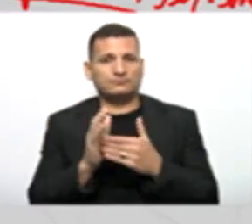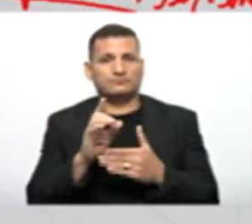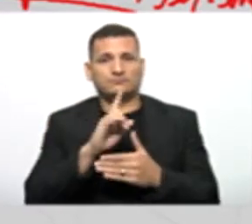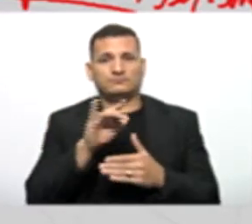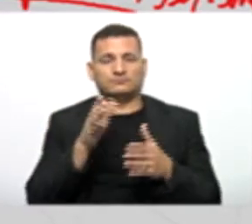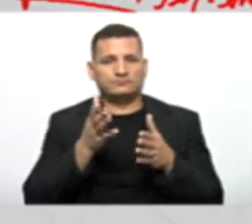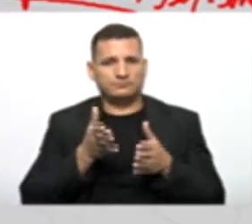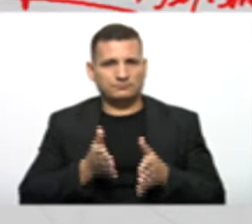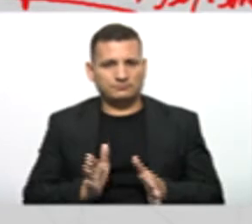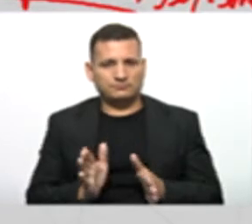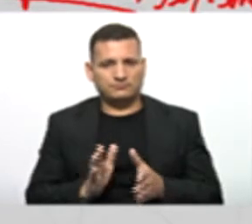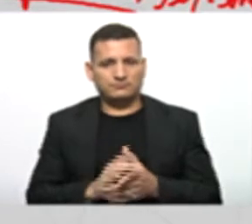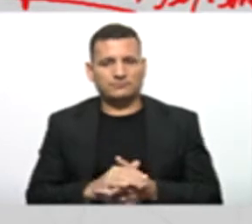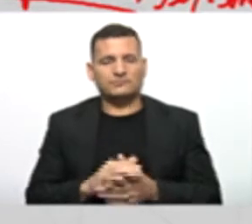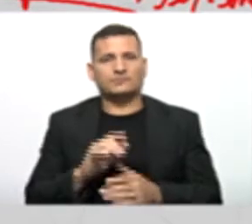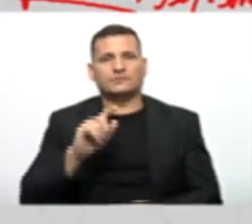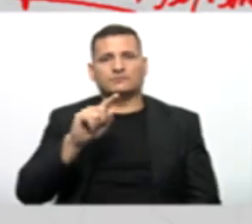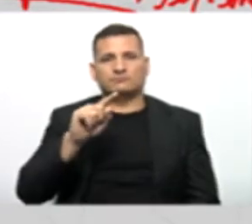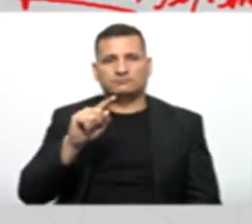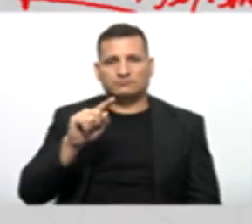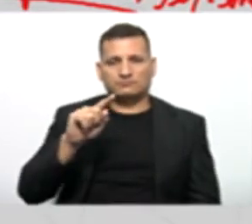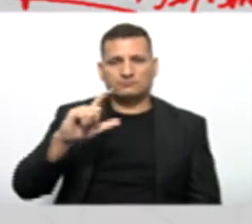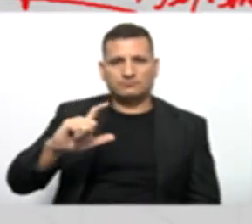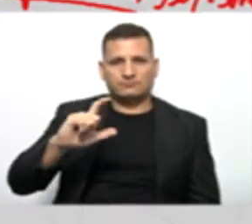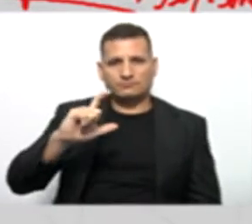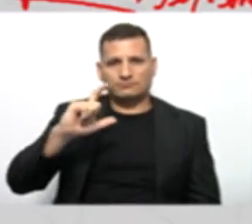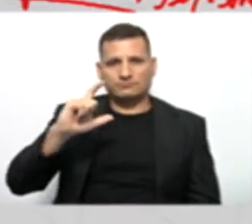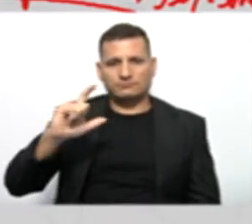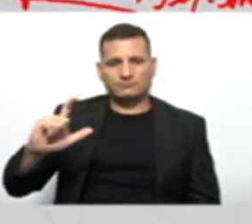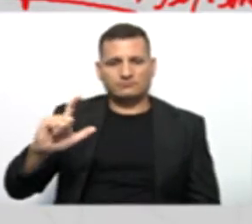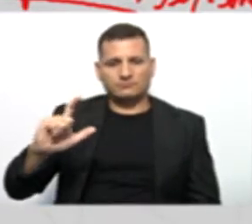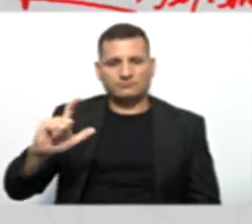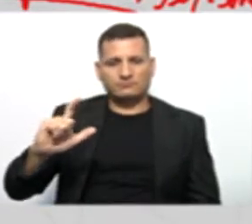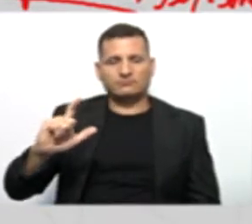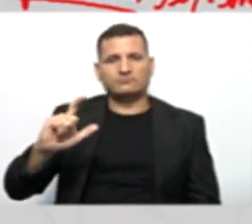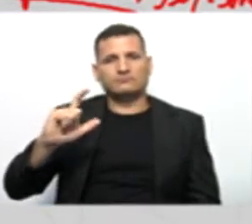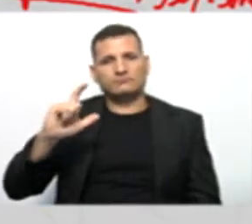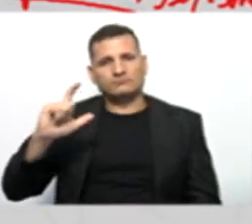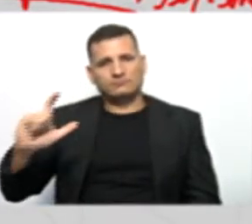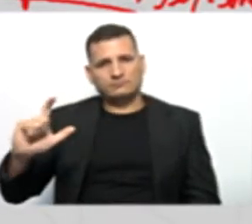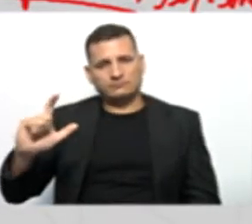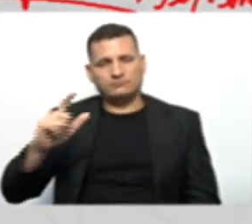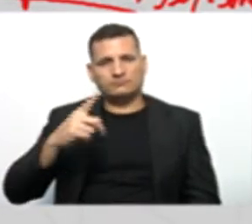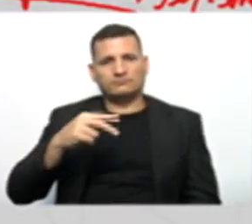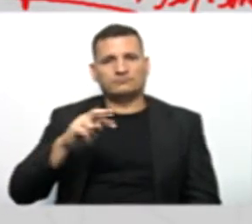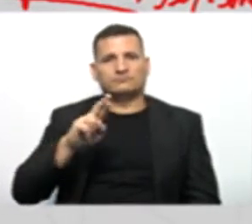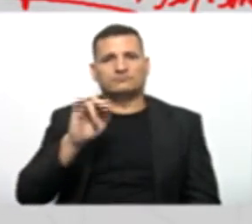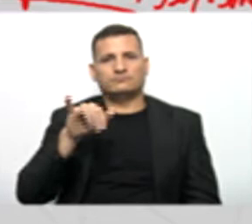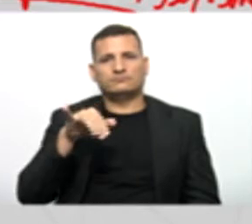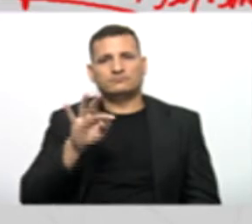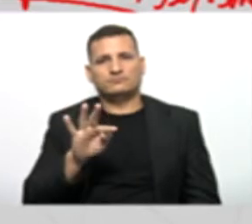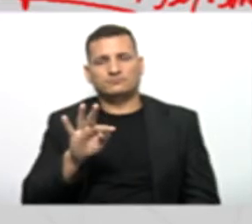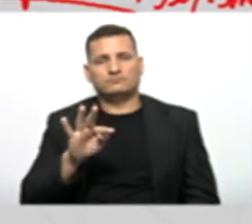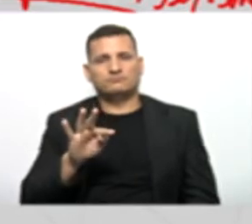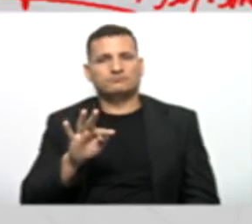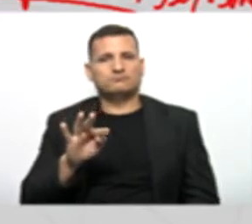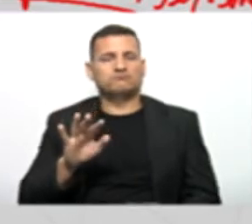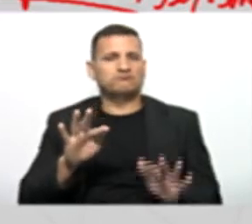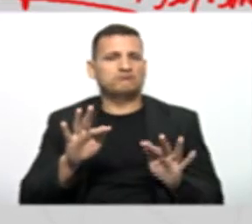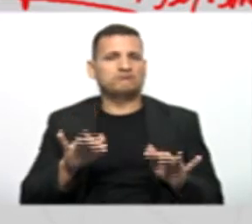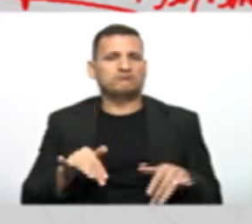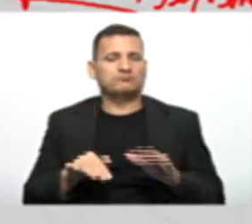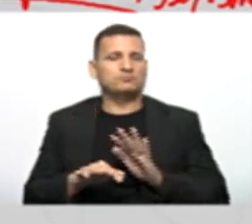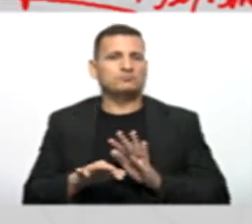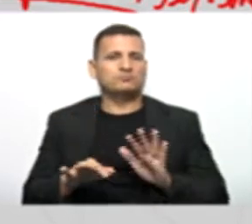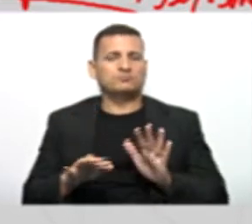Ok? Vai fechar O parênteses Do format E o parênteses Do print Finalizando O método Exibe Para mostrar